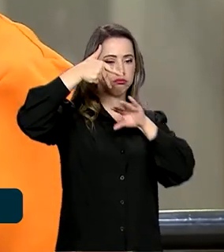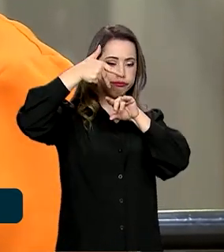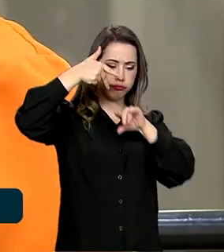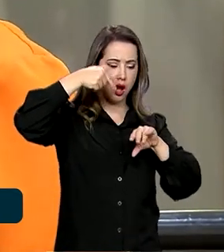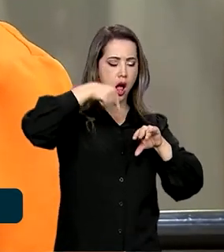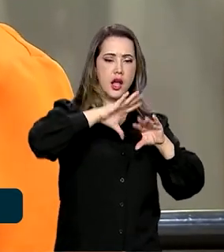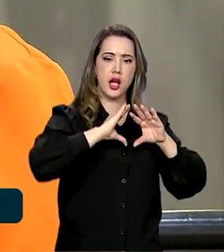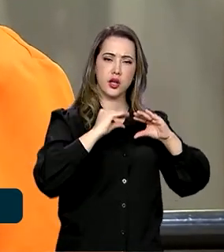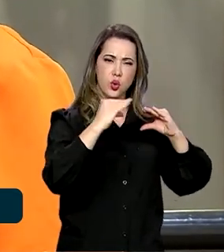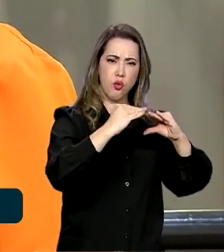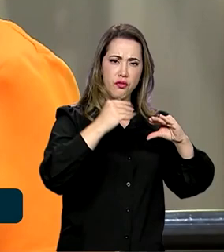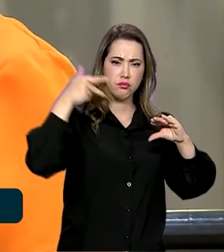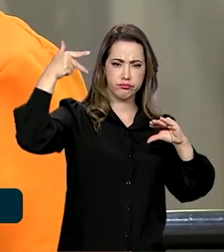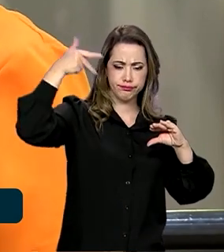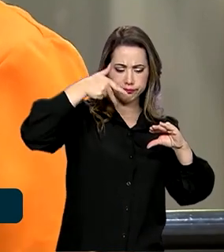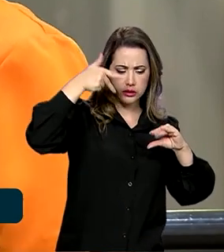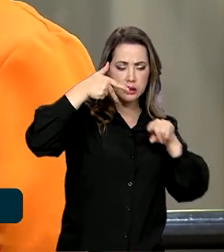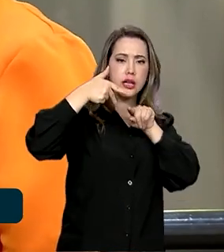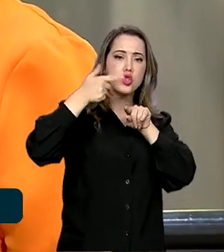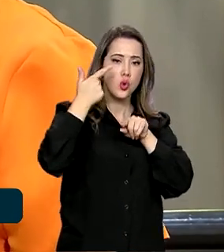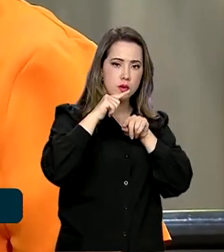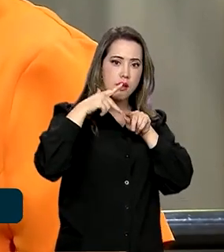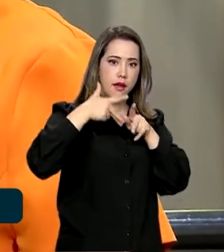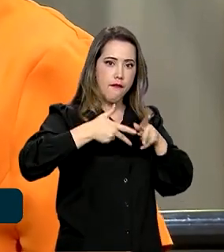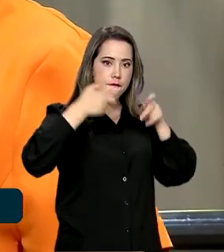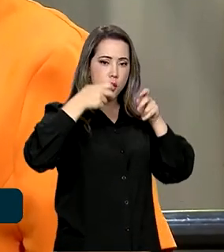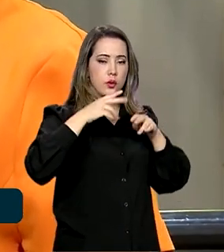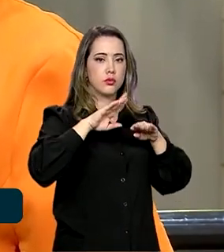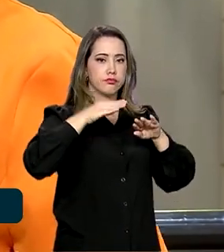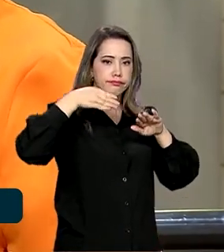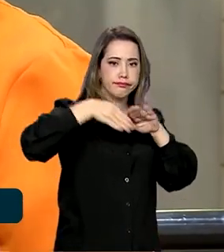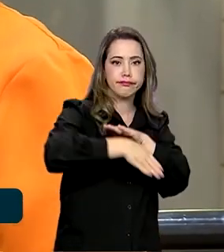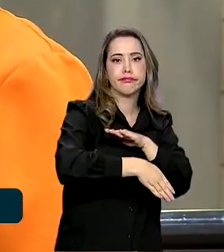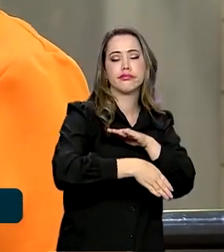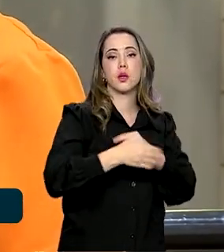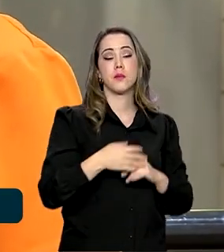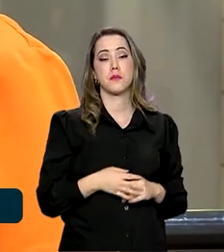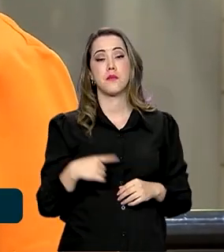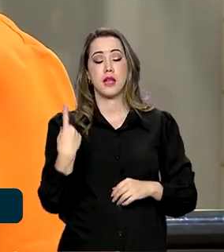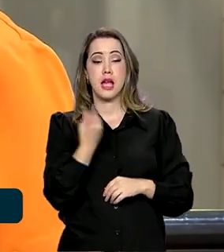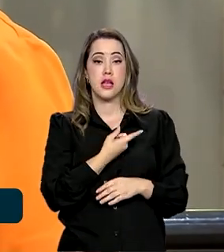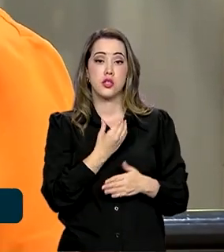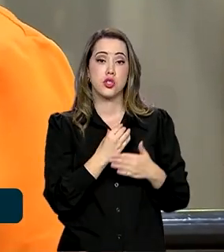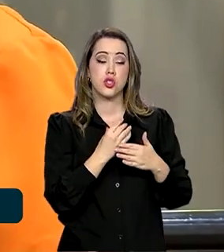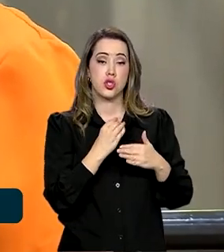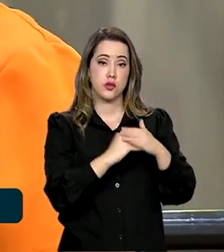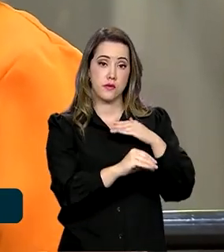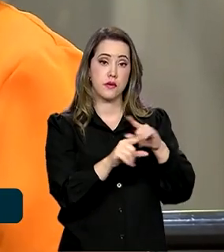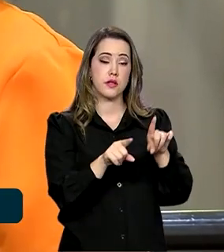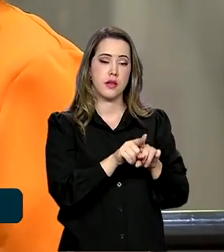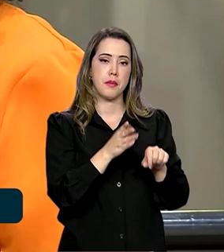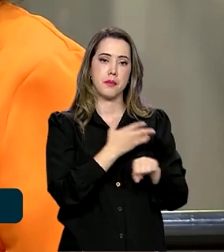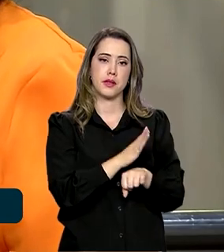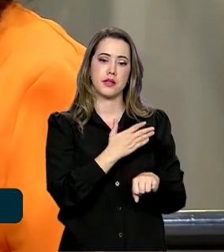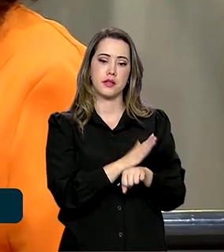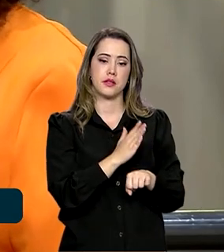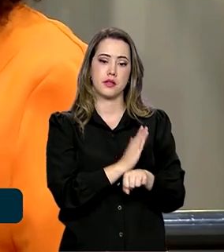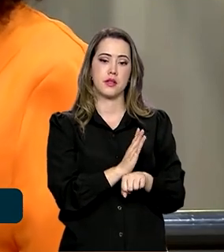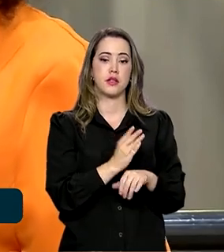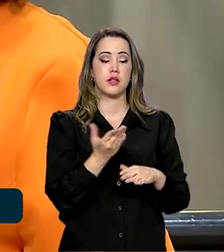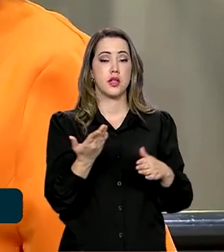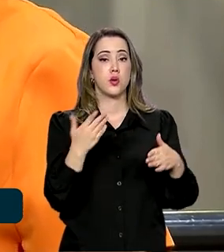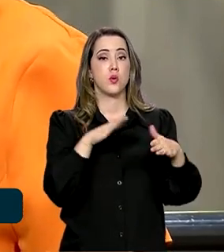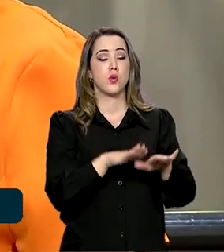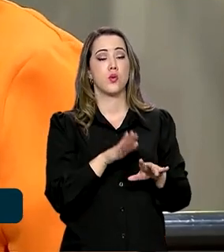estamos desenvolvendo com o Cibre 6. Nós vamos colocar recursos para capacitar e para inclusão digital.